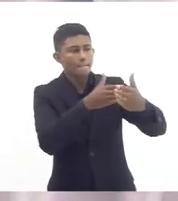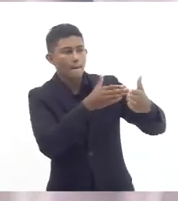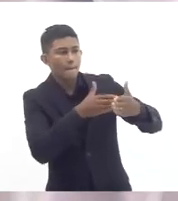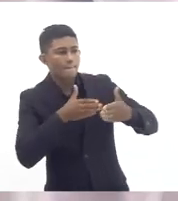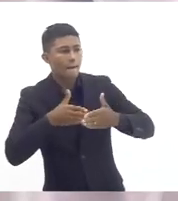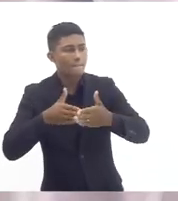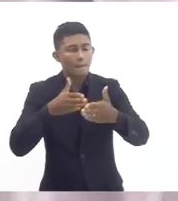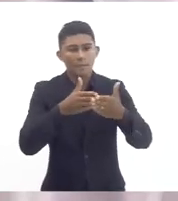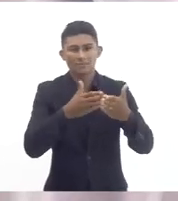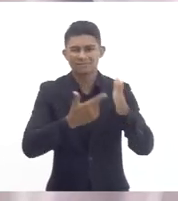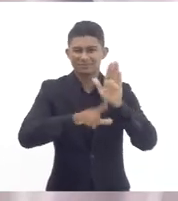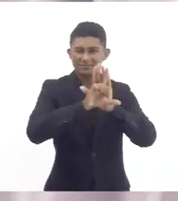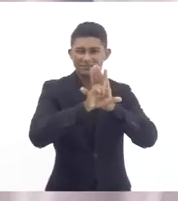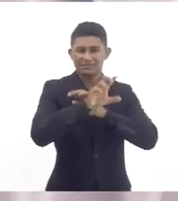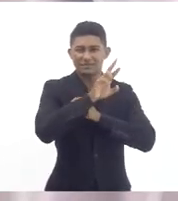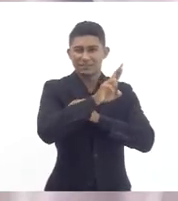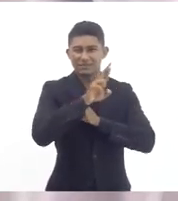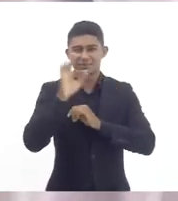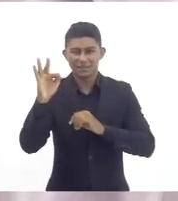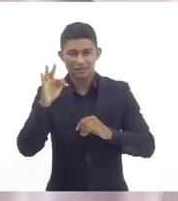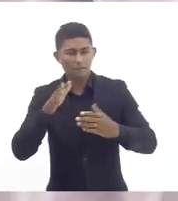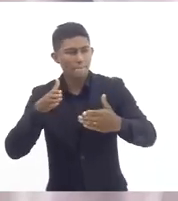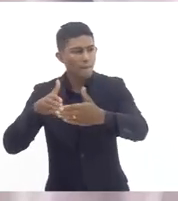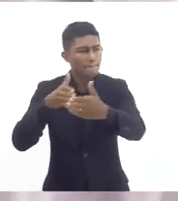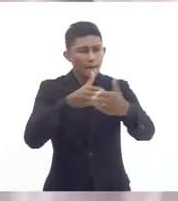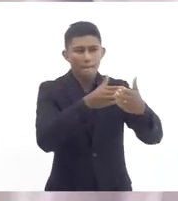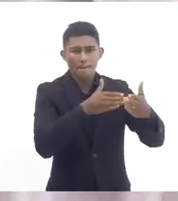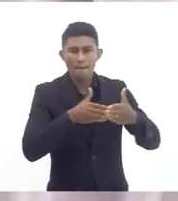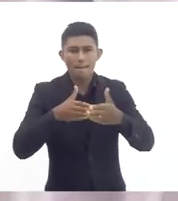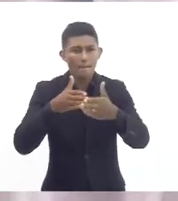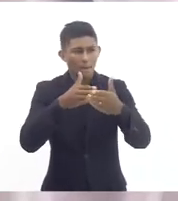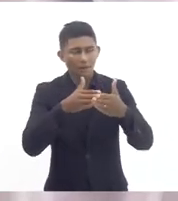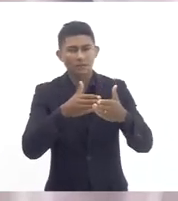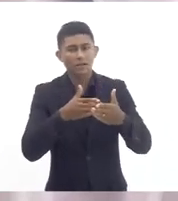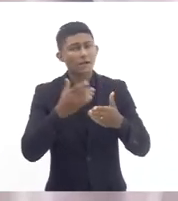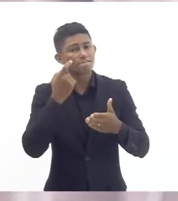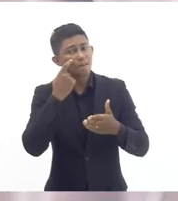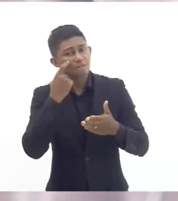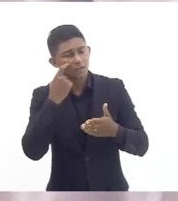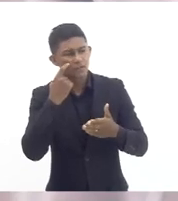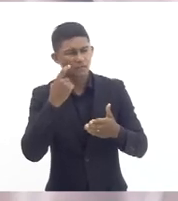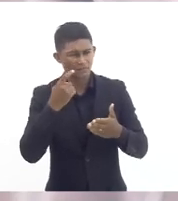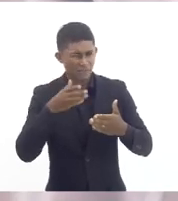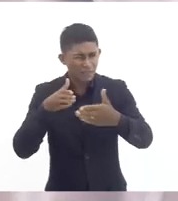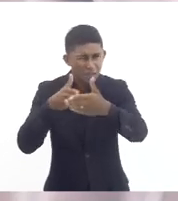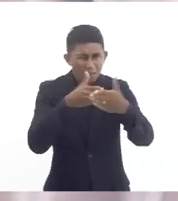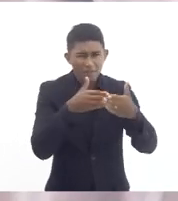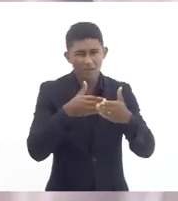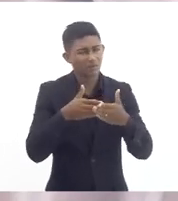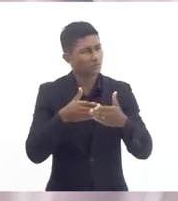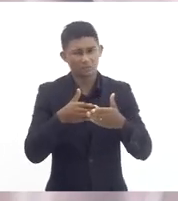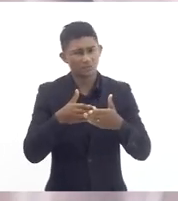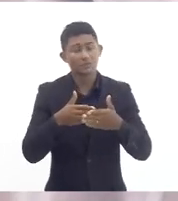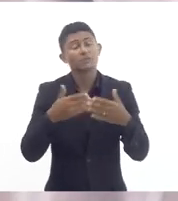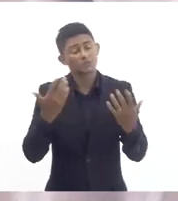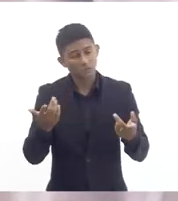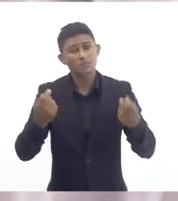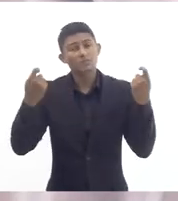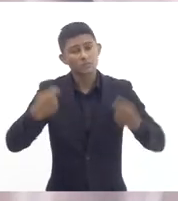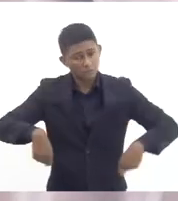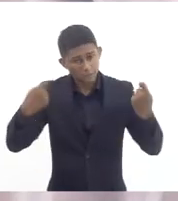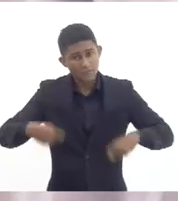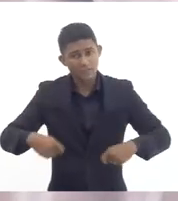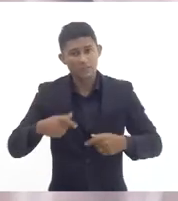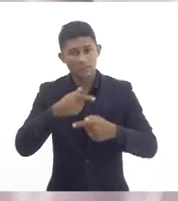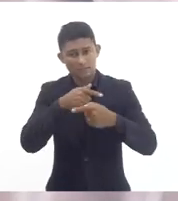limites que o regime de recuperação fiscal podem colocar para garantir o direito à educação então acho que esse diálogo é um diálogo que tem que permanecer pelas